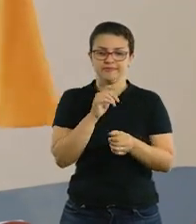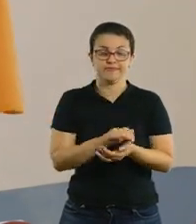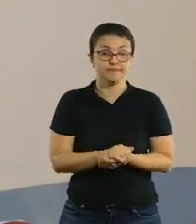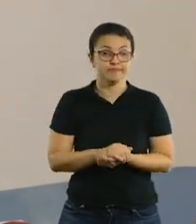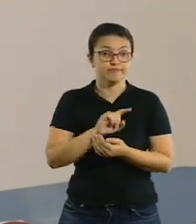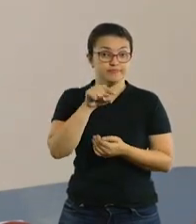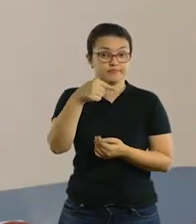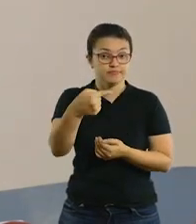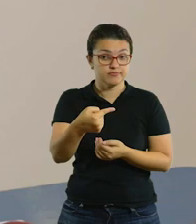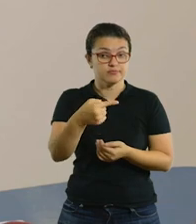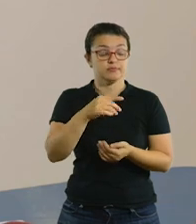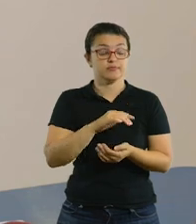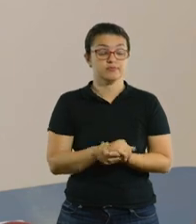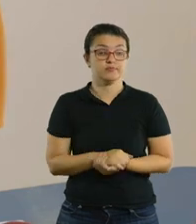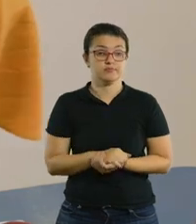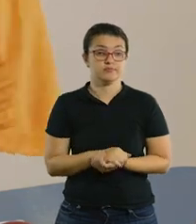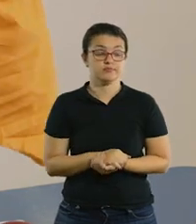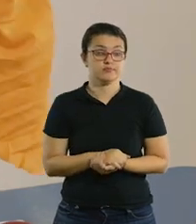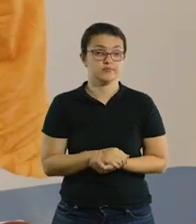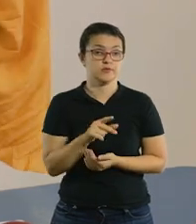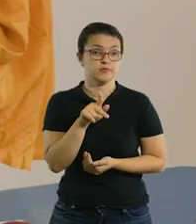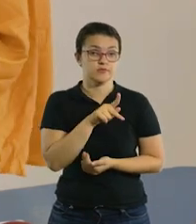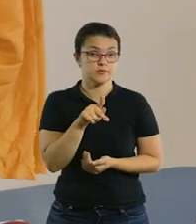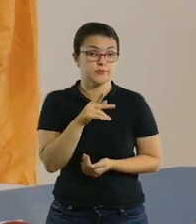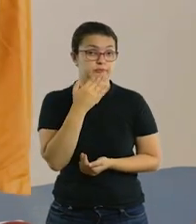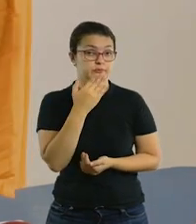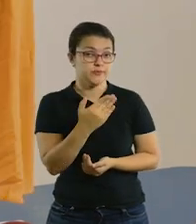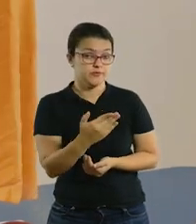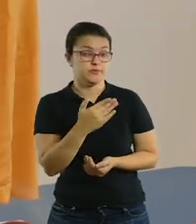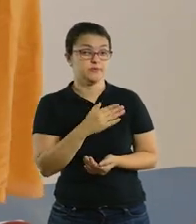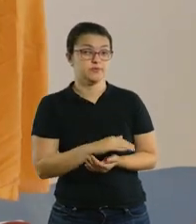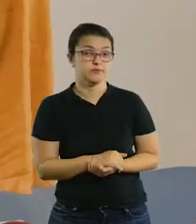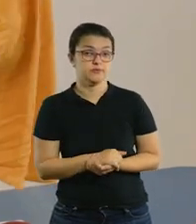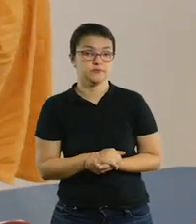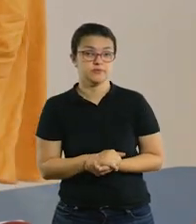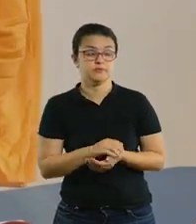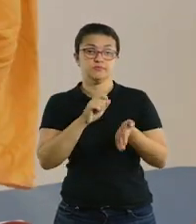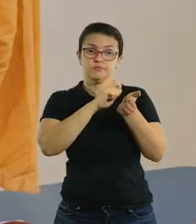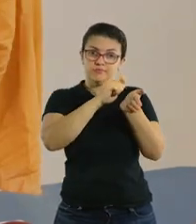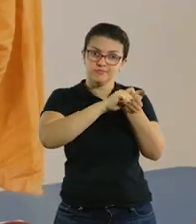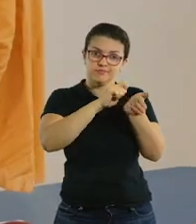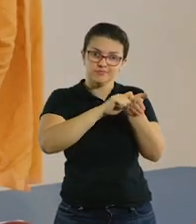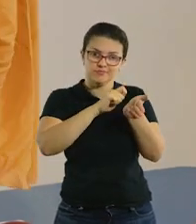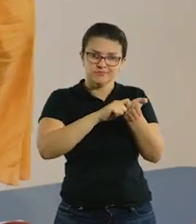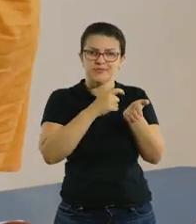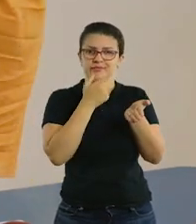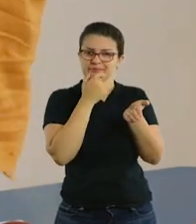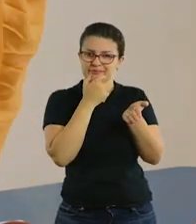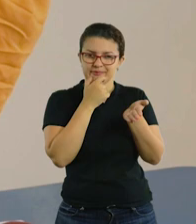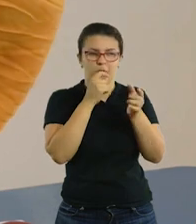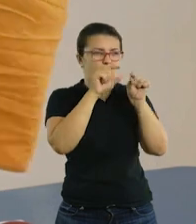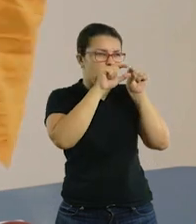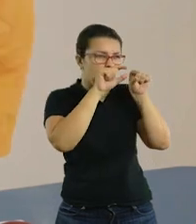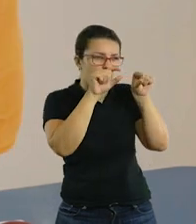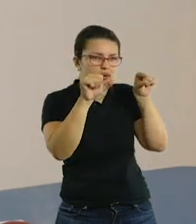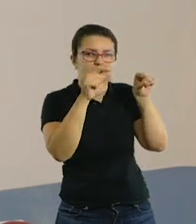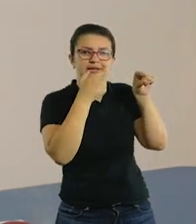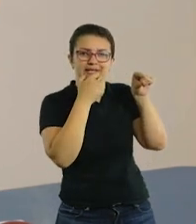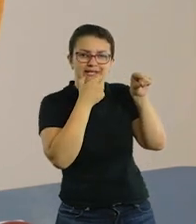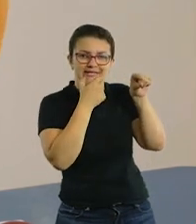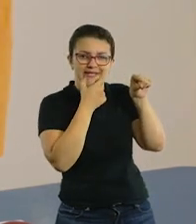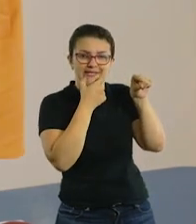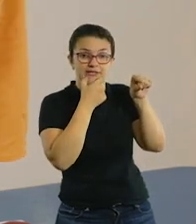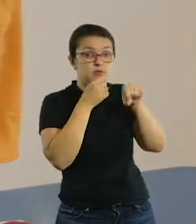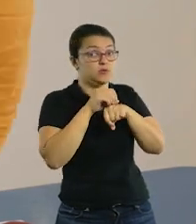da professora de inglês. E depois, só na hora que a professora pede para escrever algumas coisas, algumas